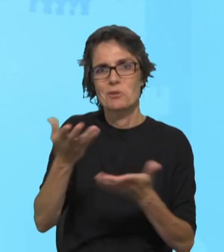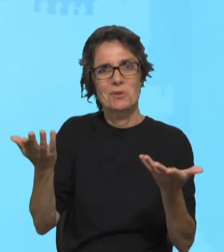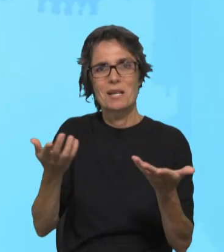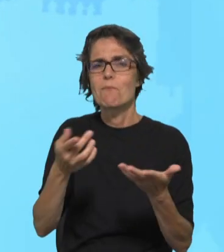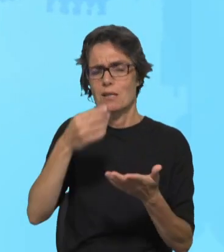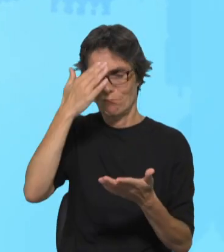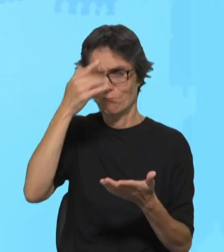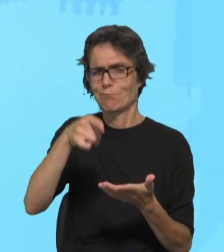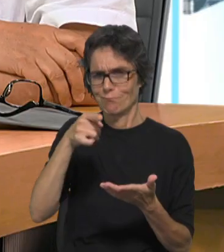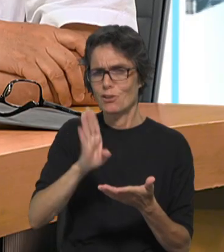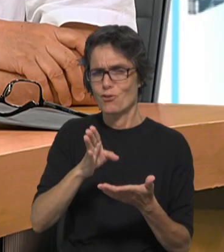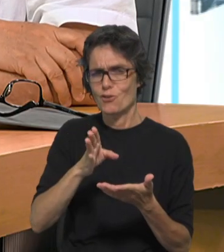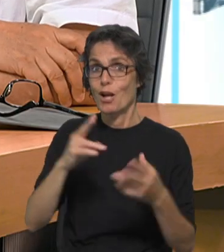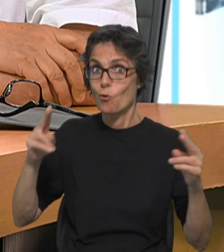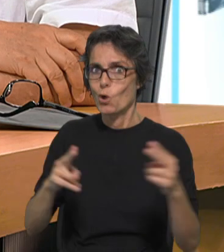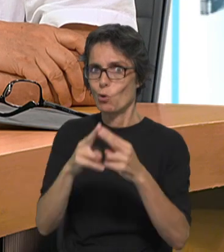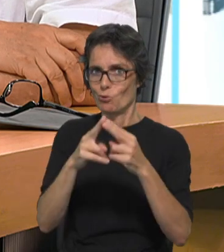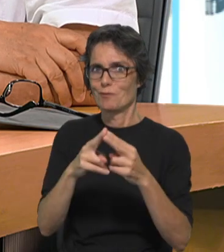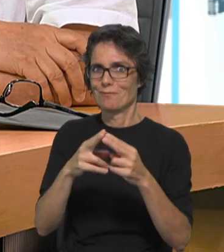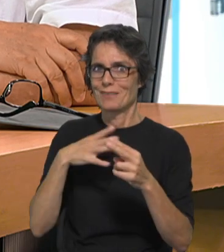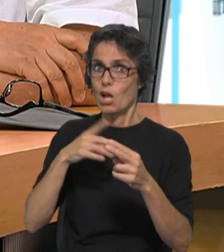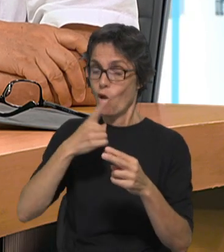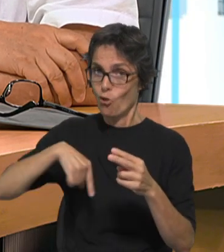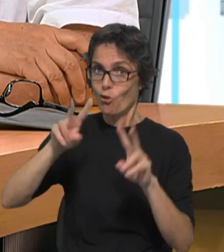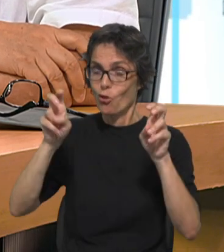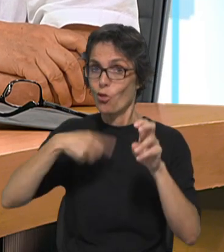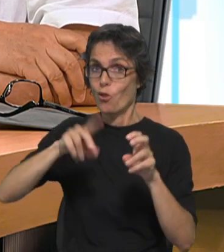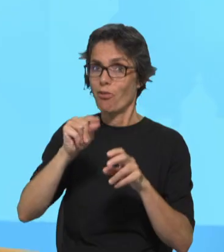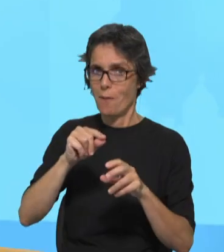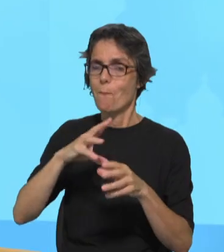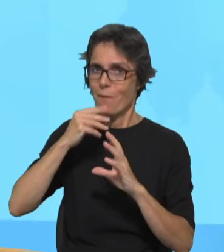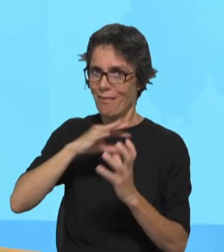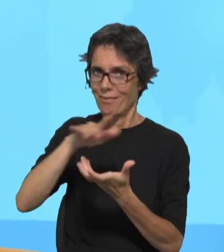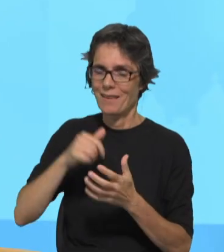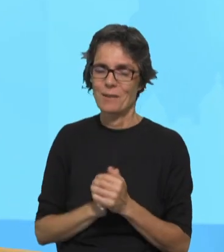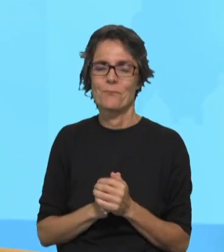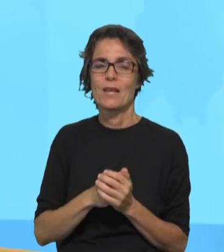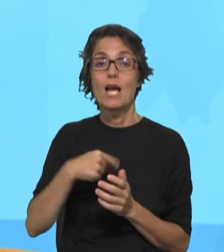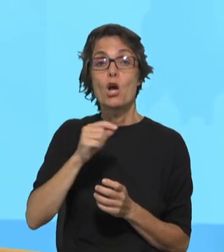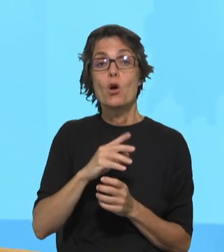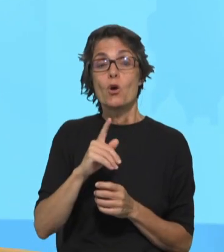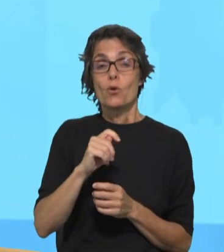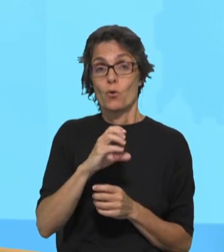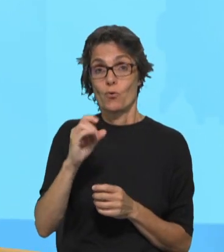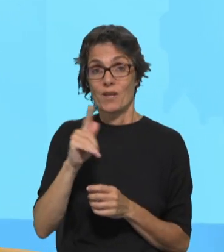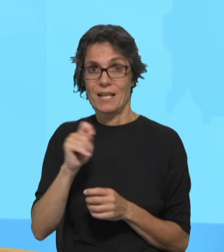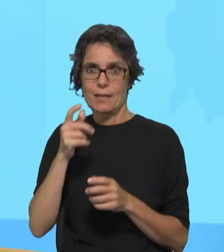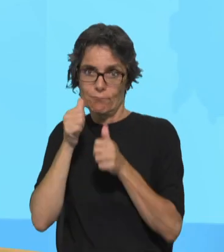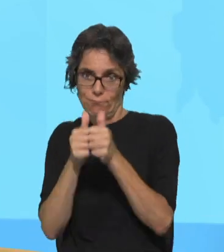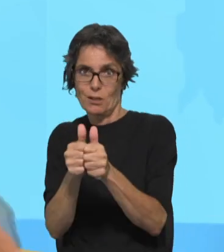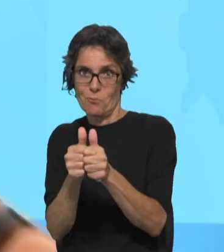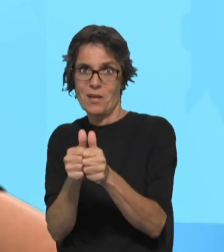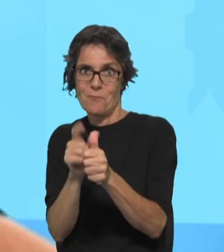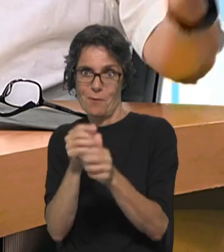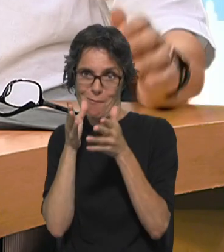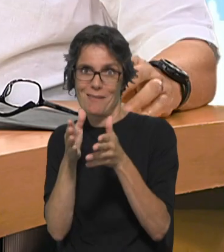ficamos já na expectativa desse encontro. Nós também somos terra. Na Agência Eclésia, particularmente atentos. É obrigação nossa também.